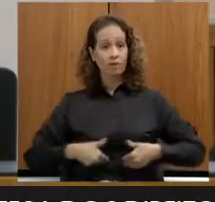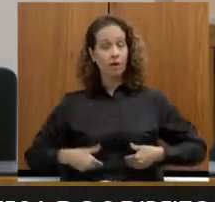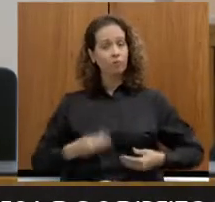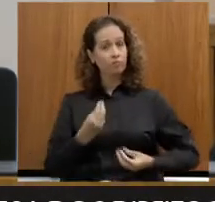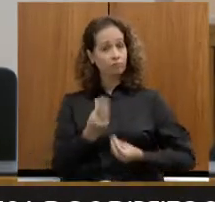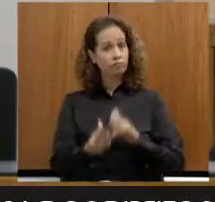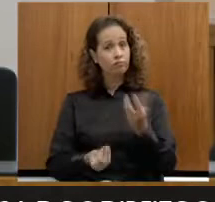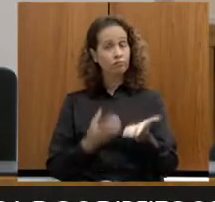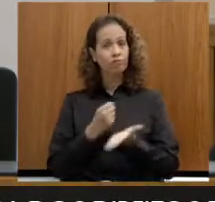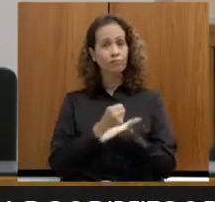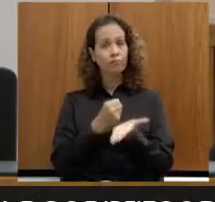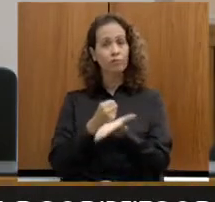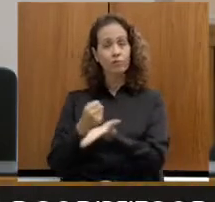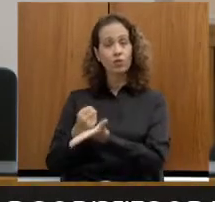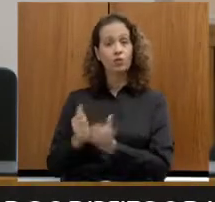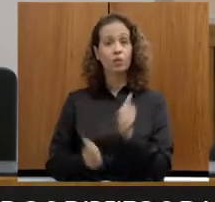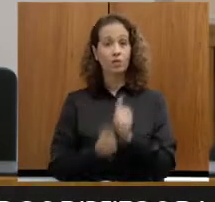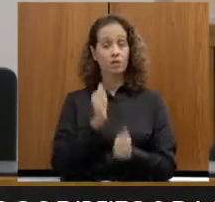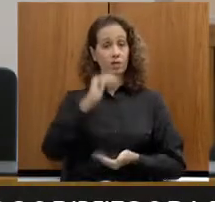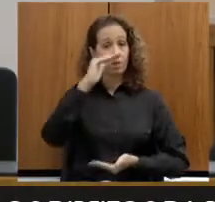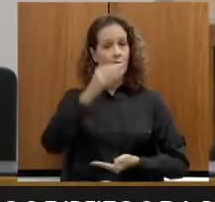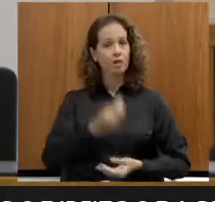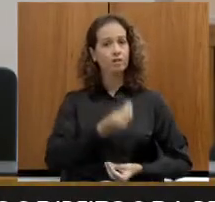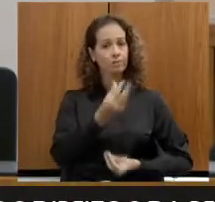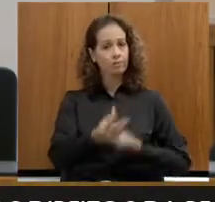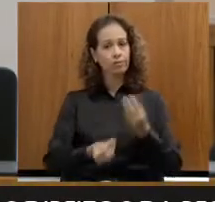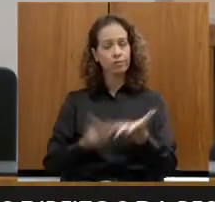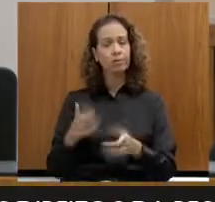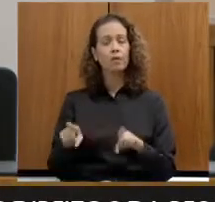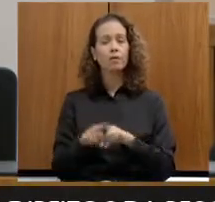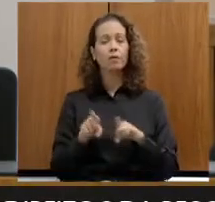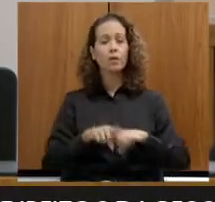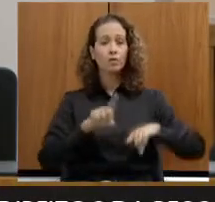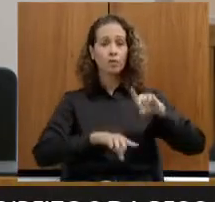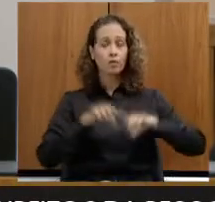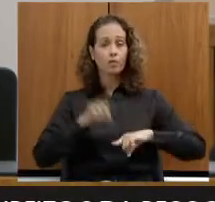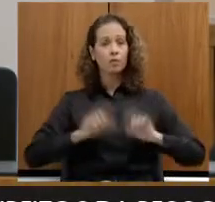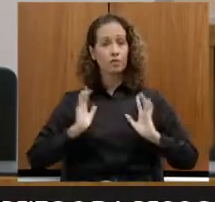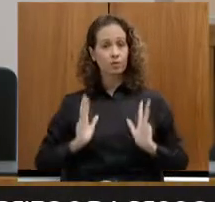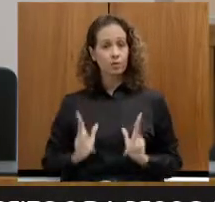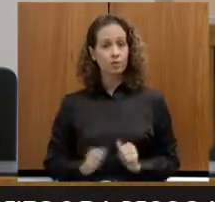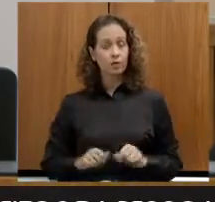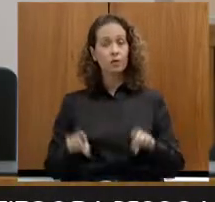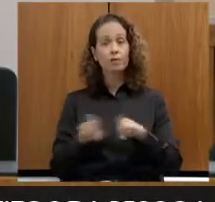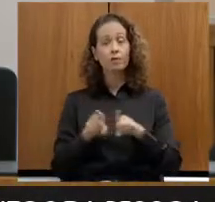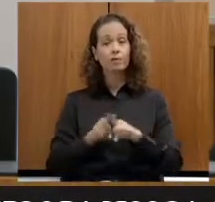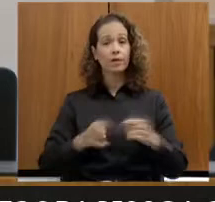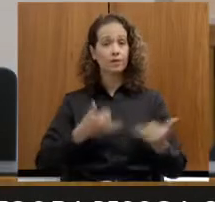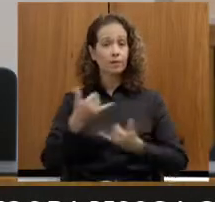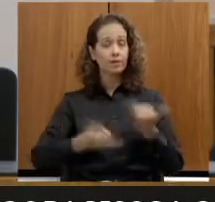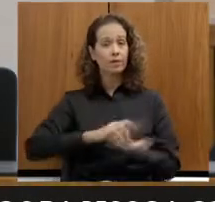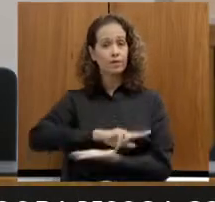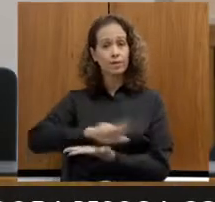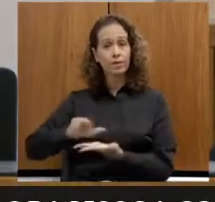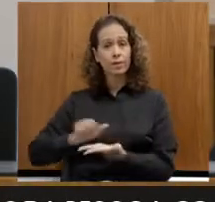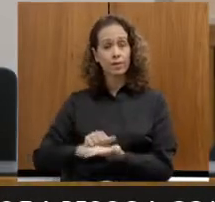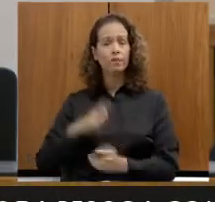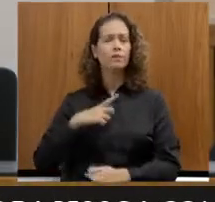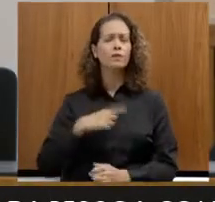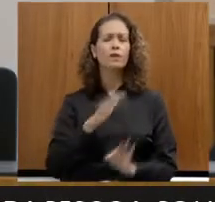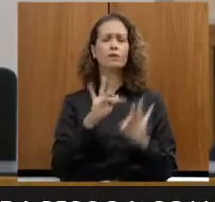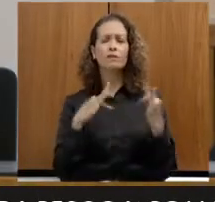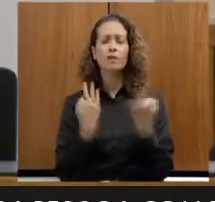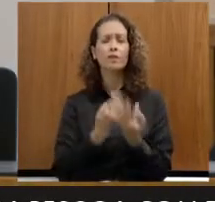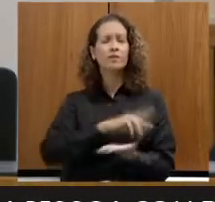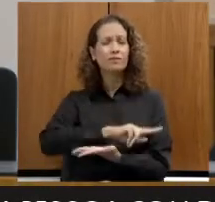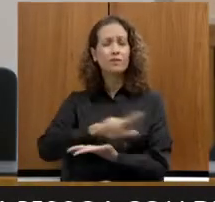distribuirá cestas básicas, produtos de higiene e brinquedos a famílias em situação de